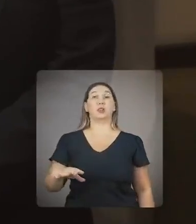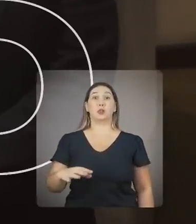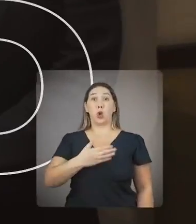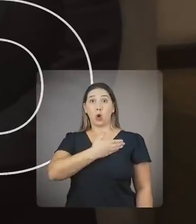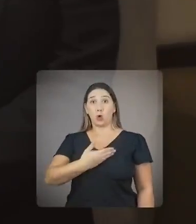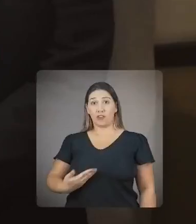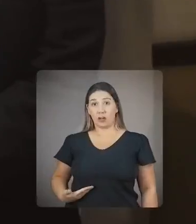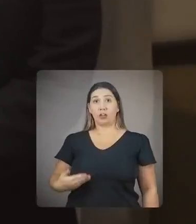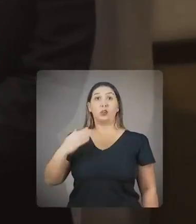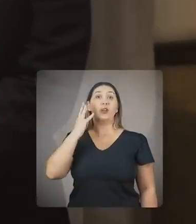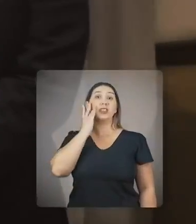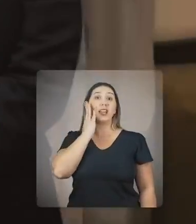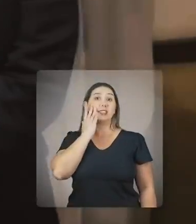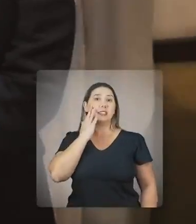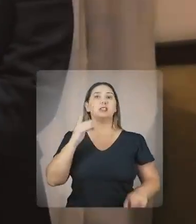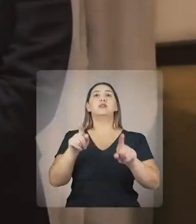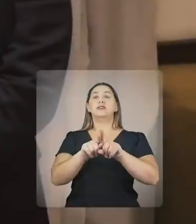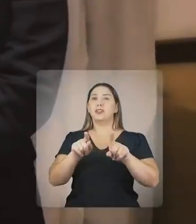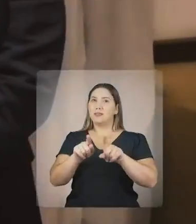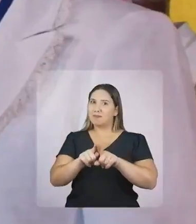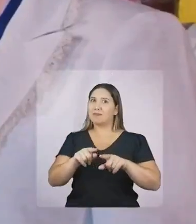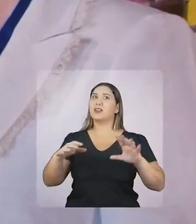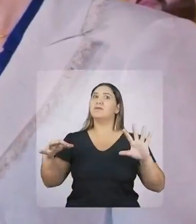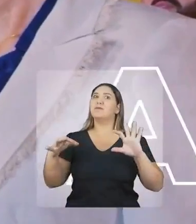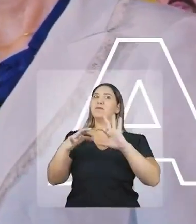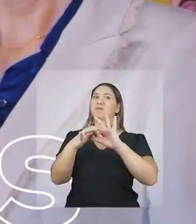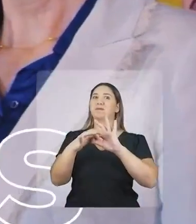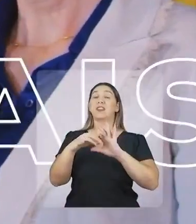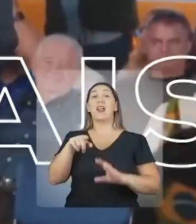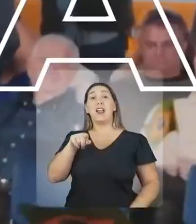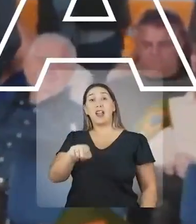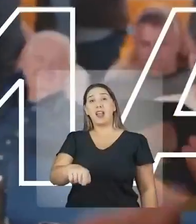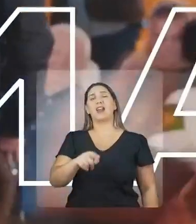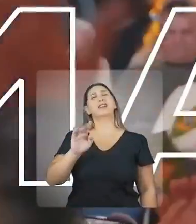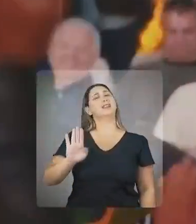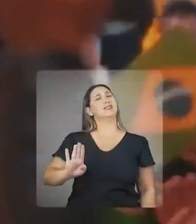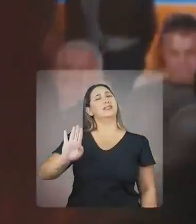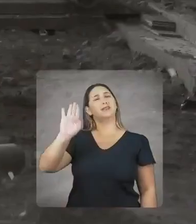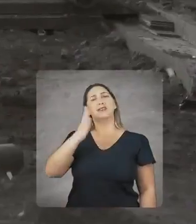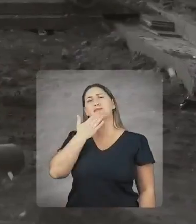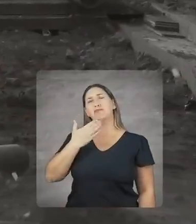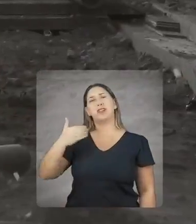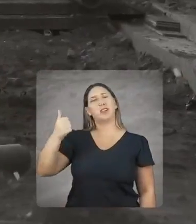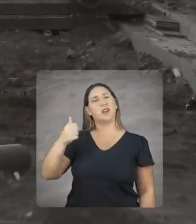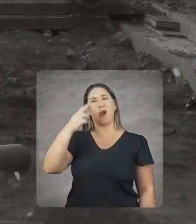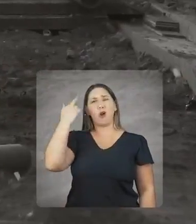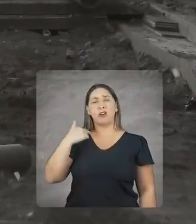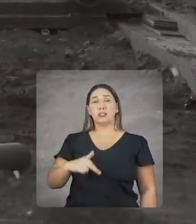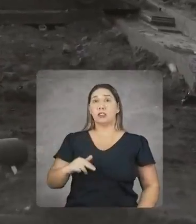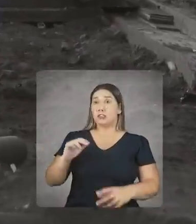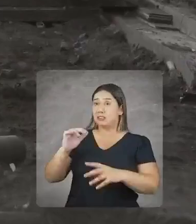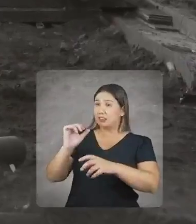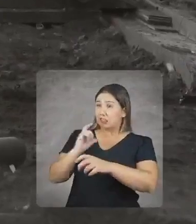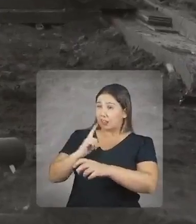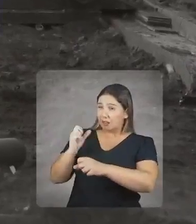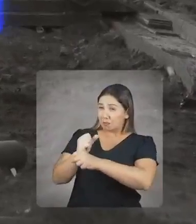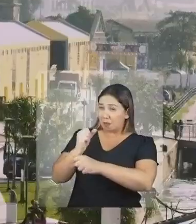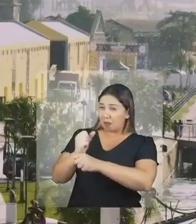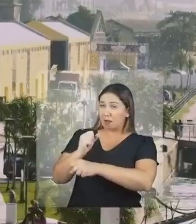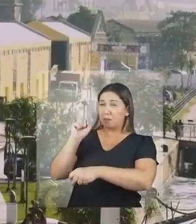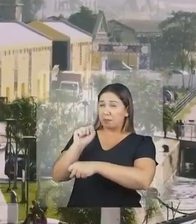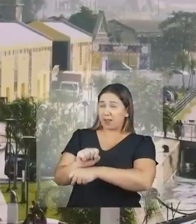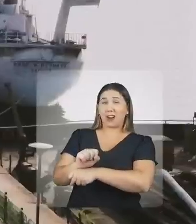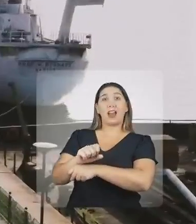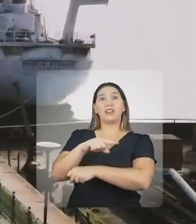governador Tarcísio também está do seu lado. Rosana é a candidata mais preparada para acabar as obras que não terminam